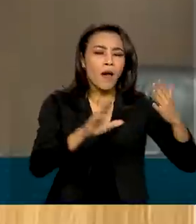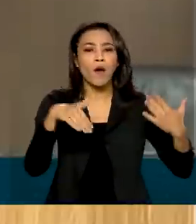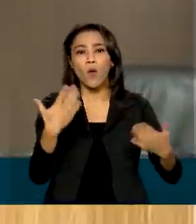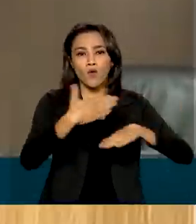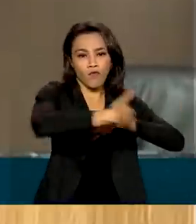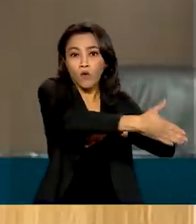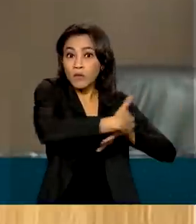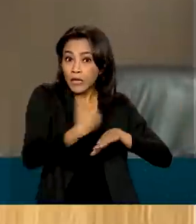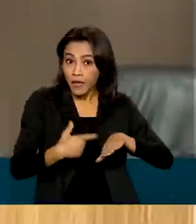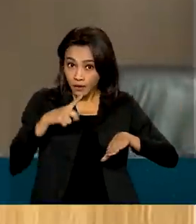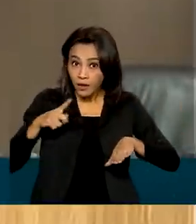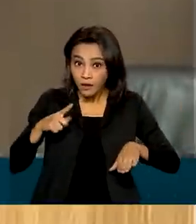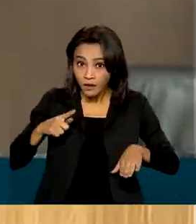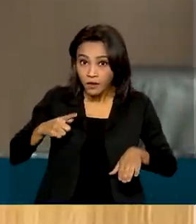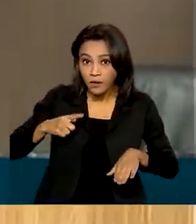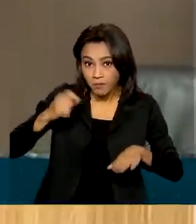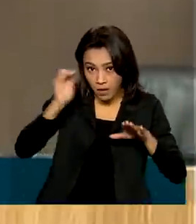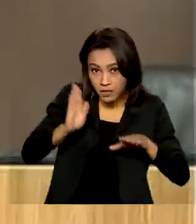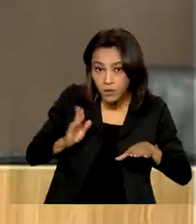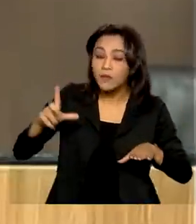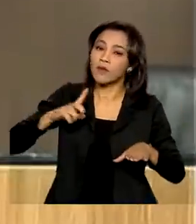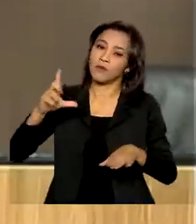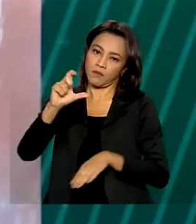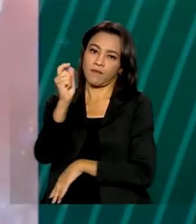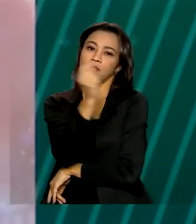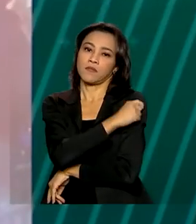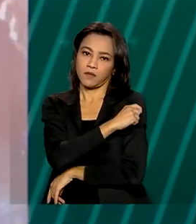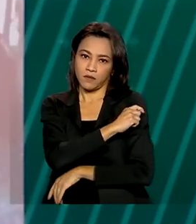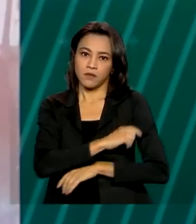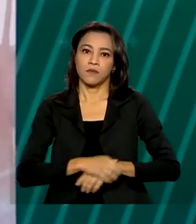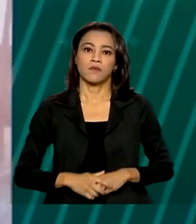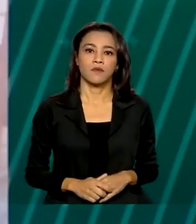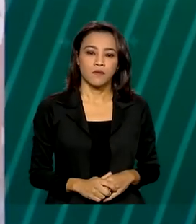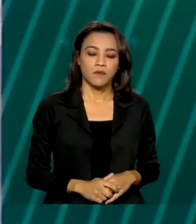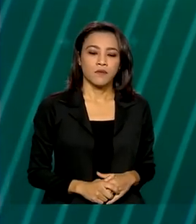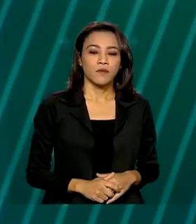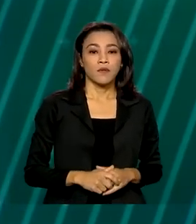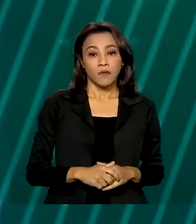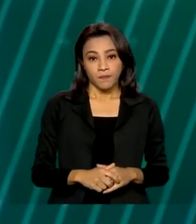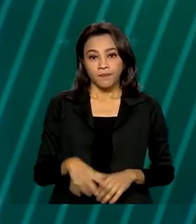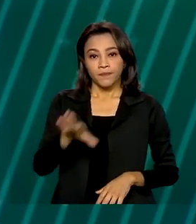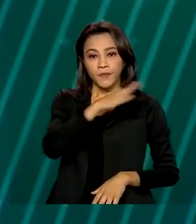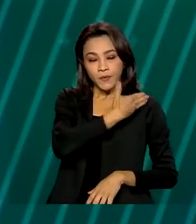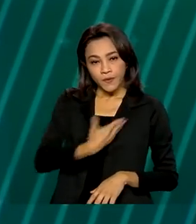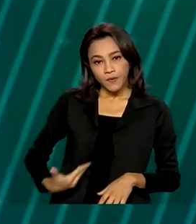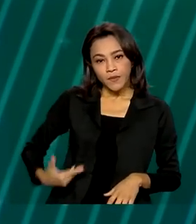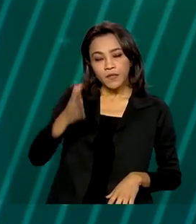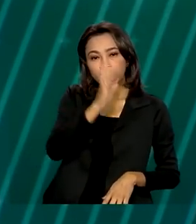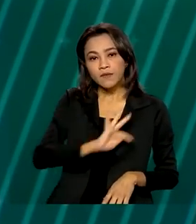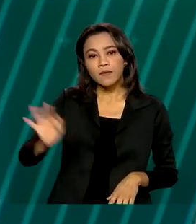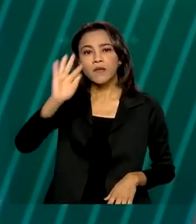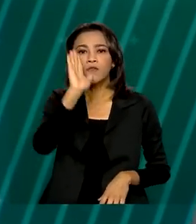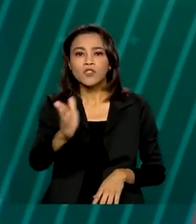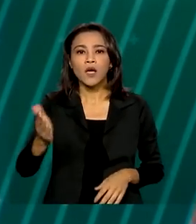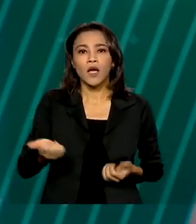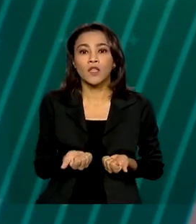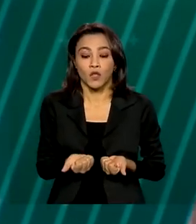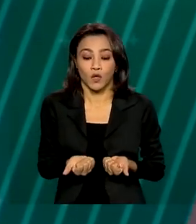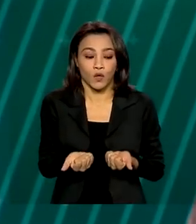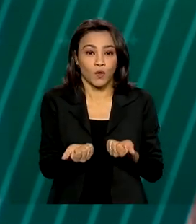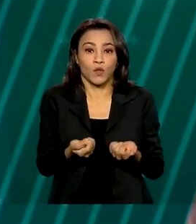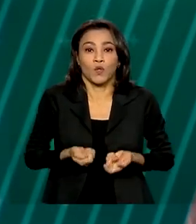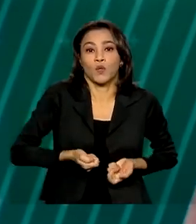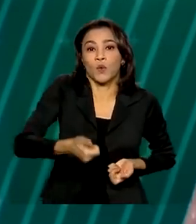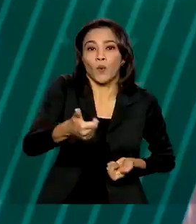aonde tem Brasil, tinha vacina. O governo federal fez a doação de um terreno de